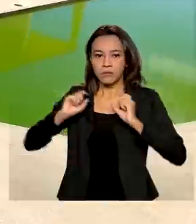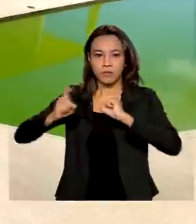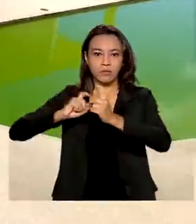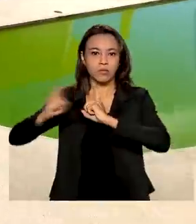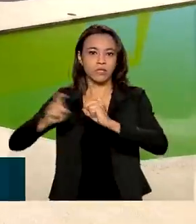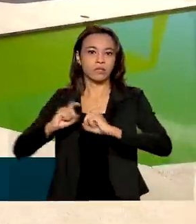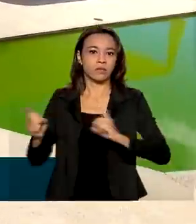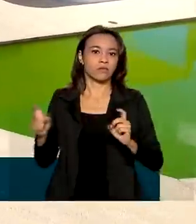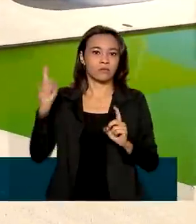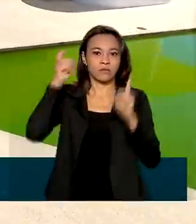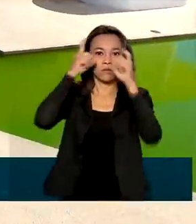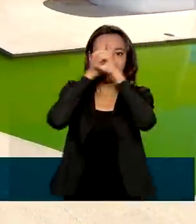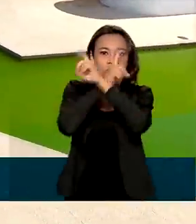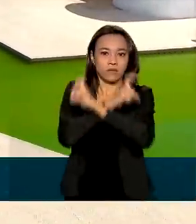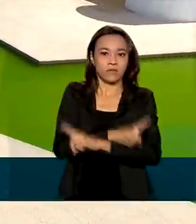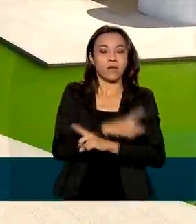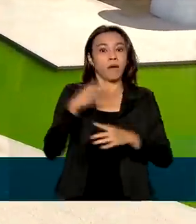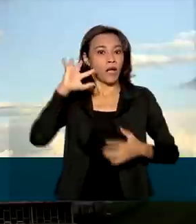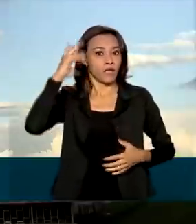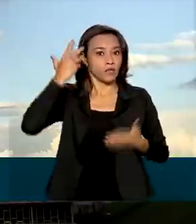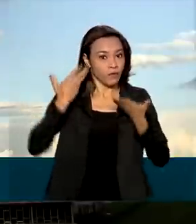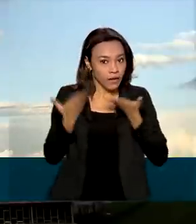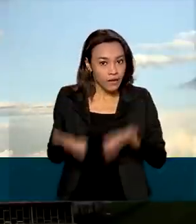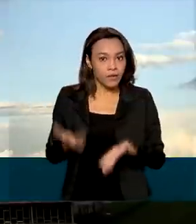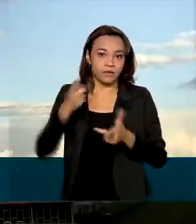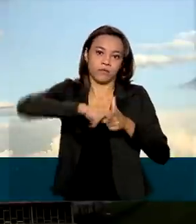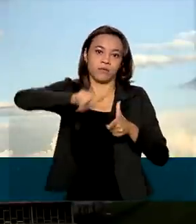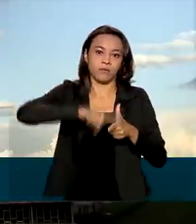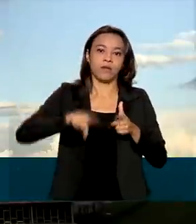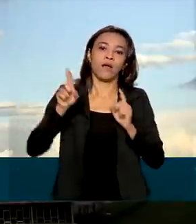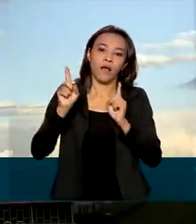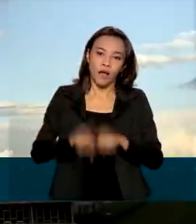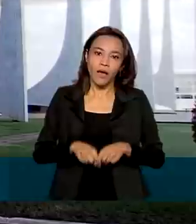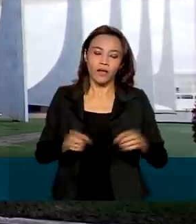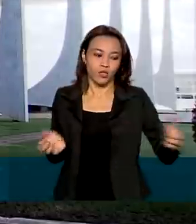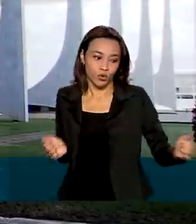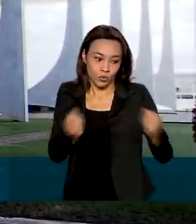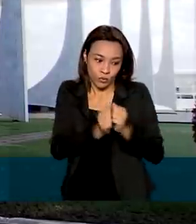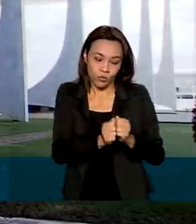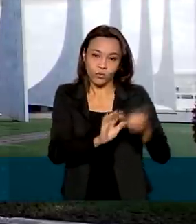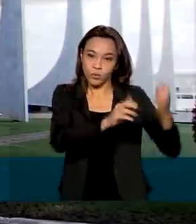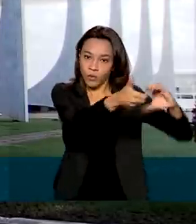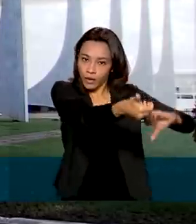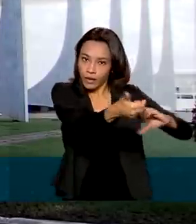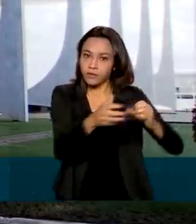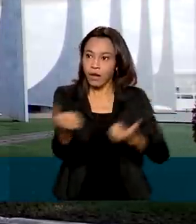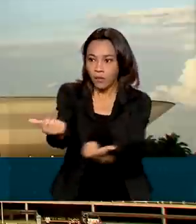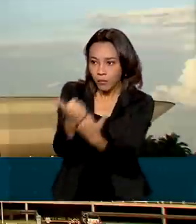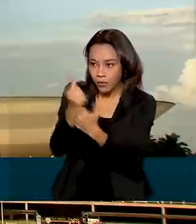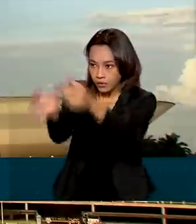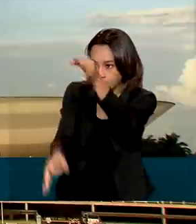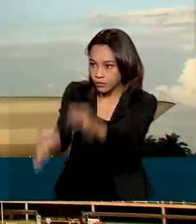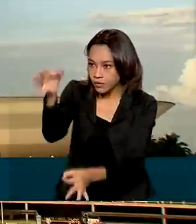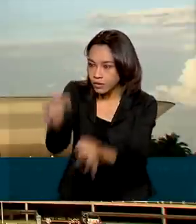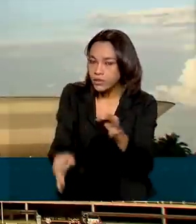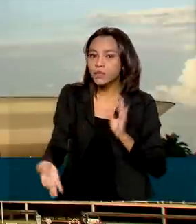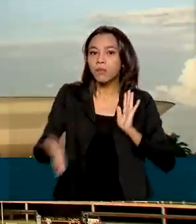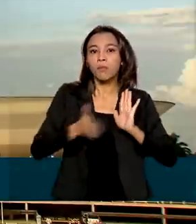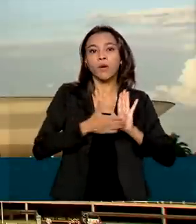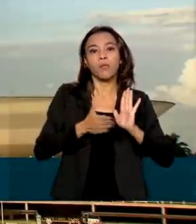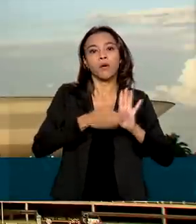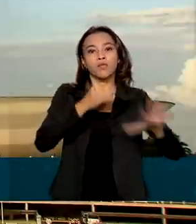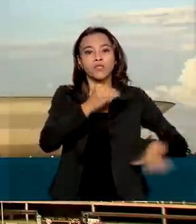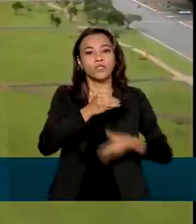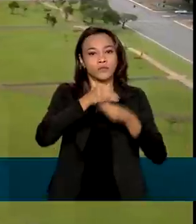lado. Para resolver esse impasse, a sugestão é criar junto com o Congresso e com o apoio do Judiciário uma proposta de emenda